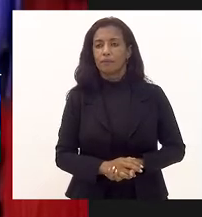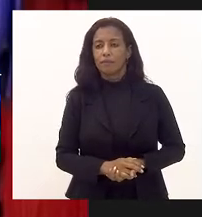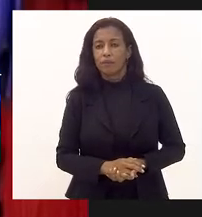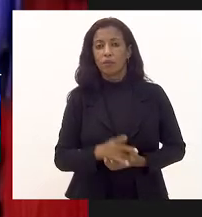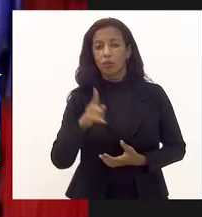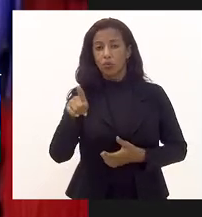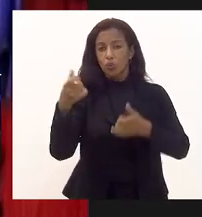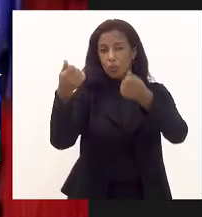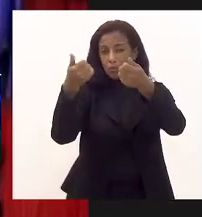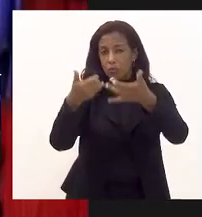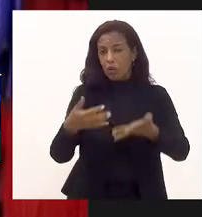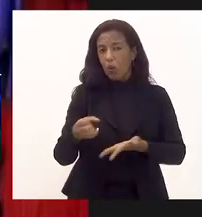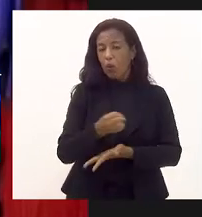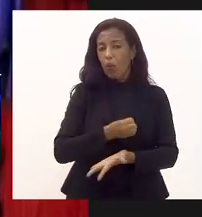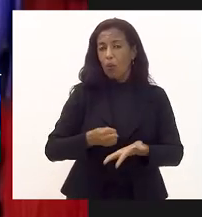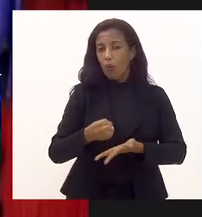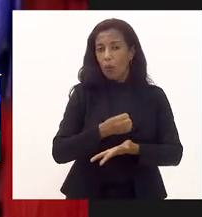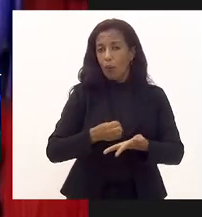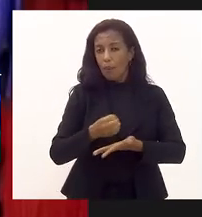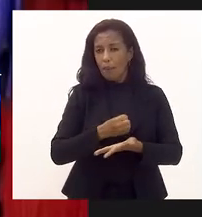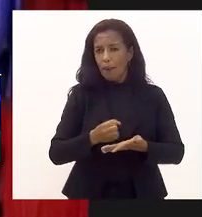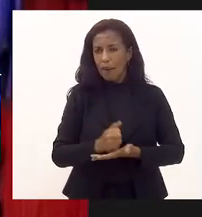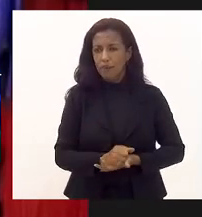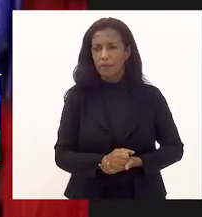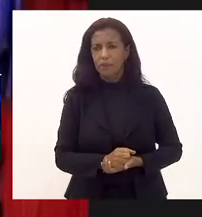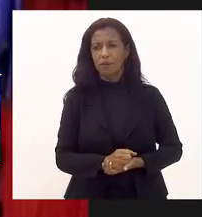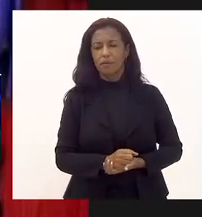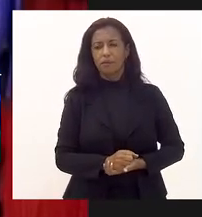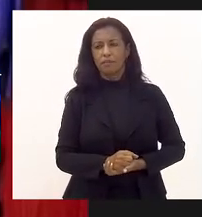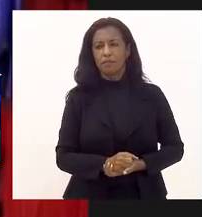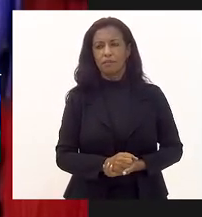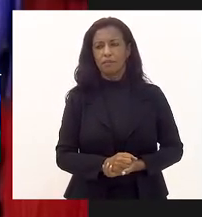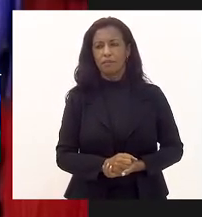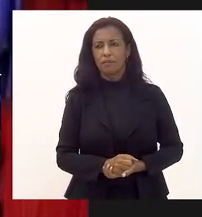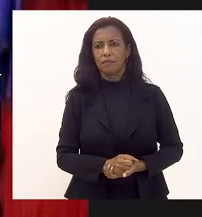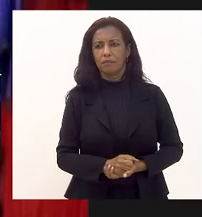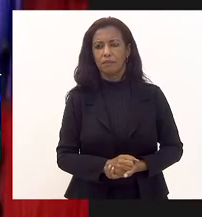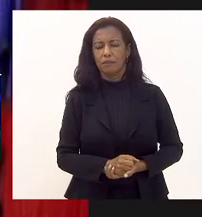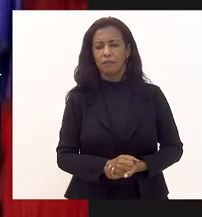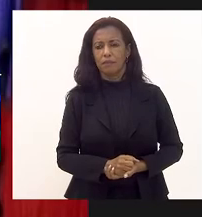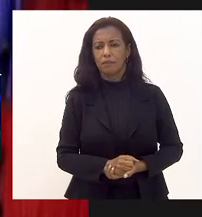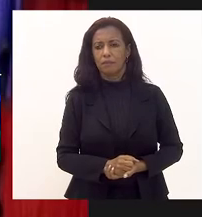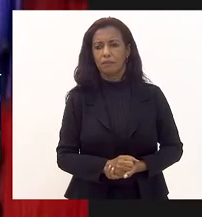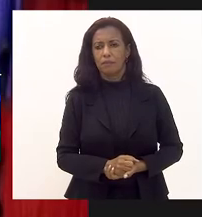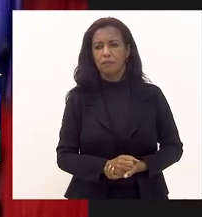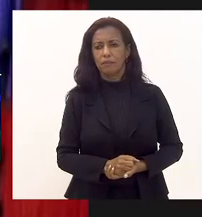sua justificativa com base na emergencialidade, deixa eu ver aqui, deixa eu ver isso aqui,